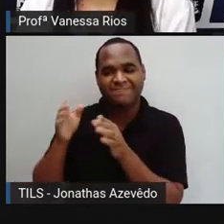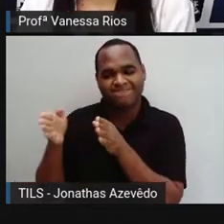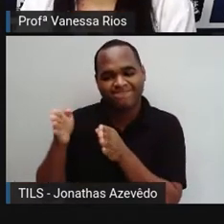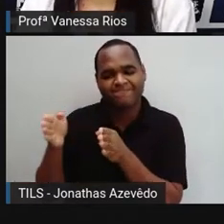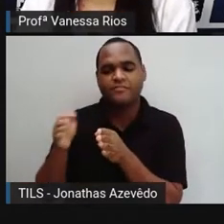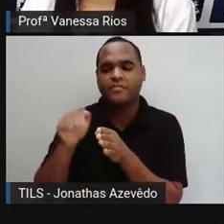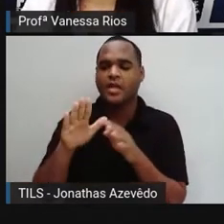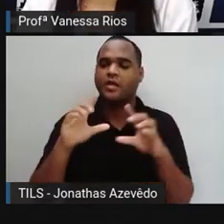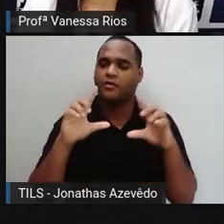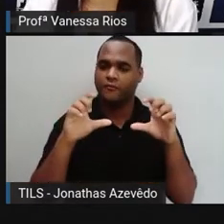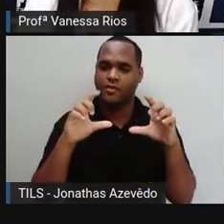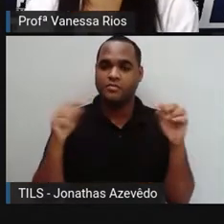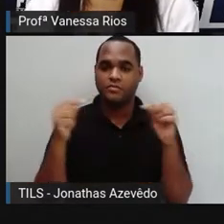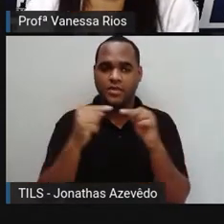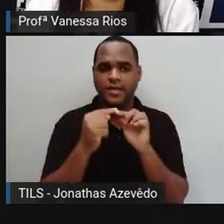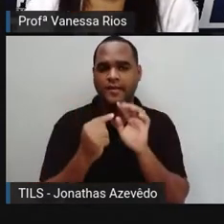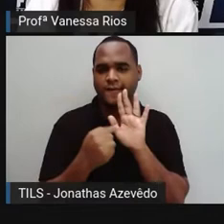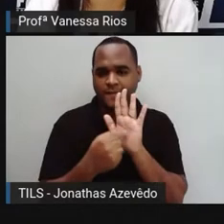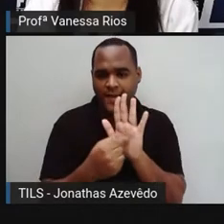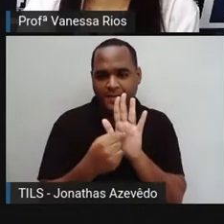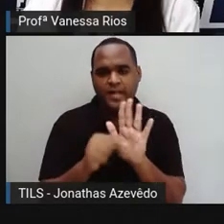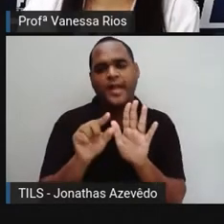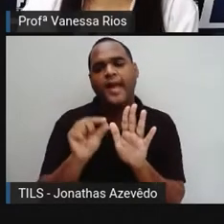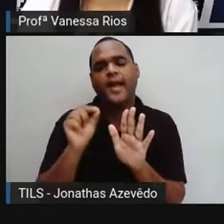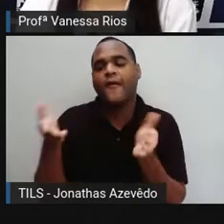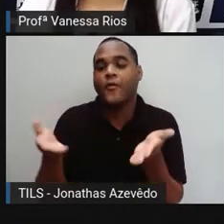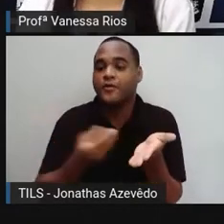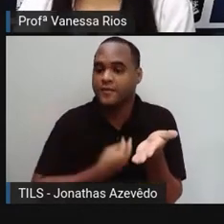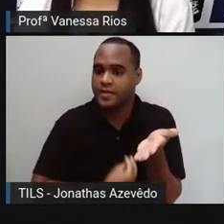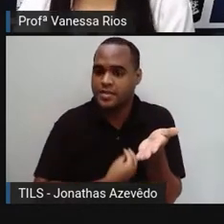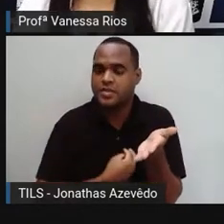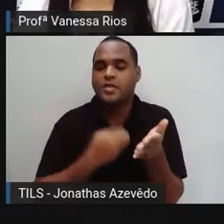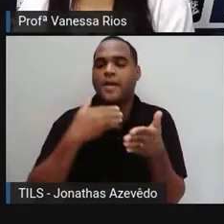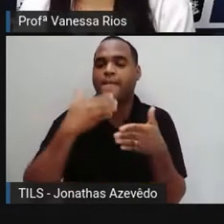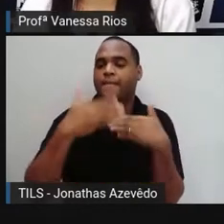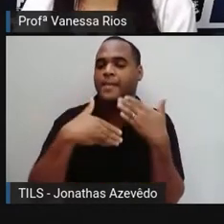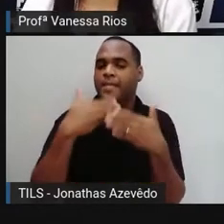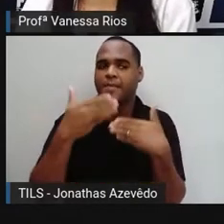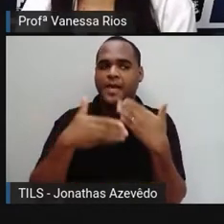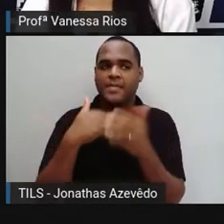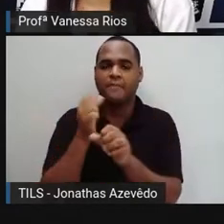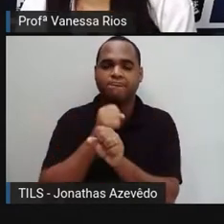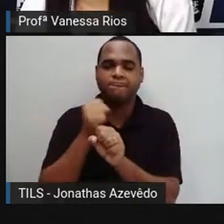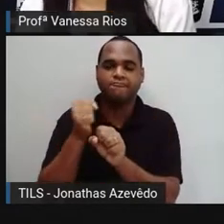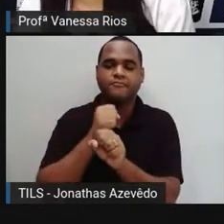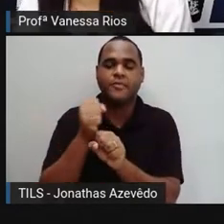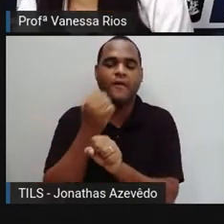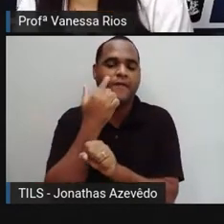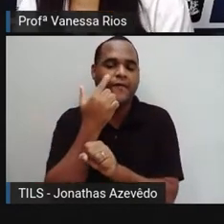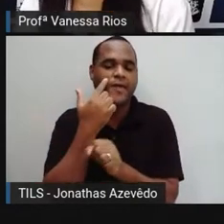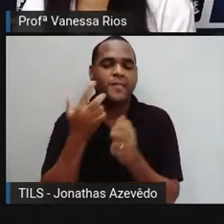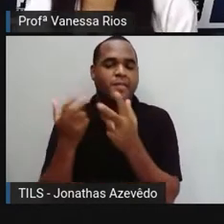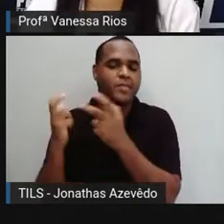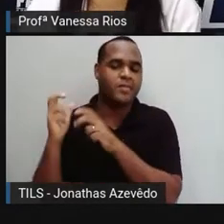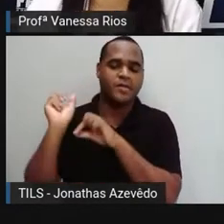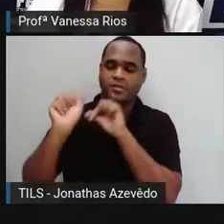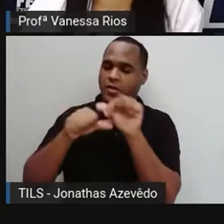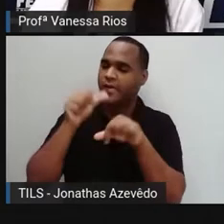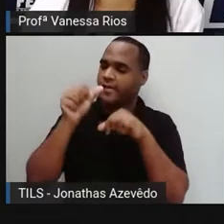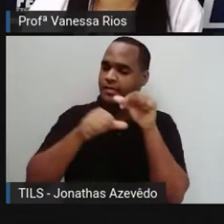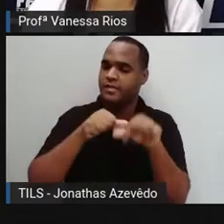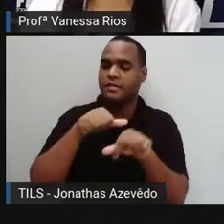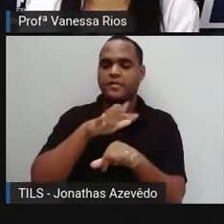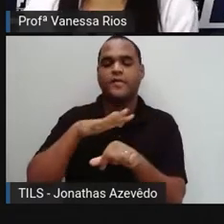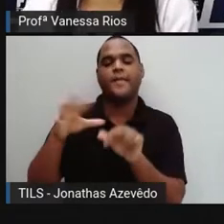fotografias retratam imagens do presente. E com o passar do tempo a gente vai observando mudanças, né? Porque são